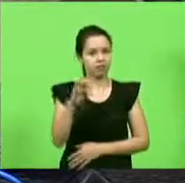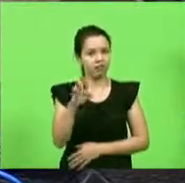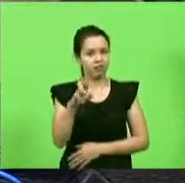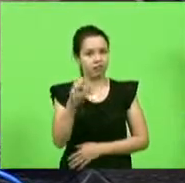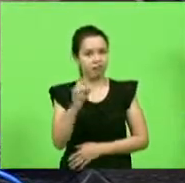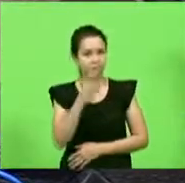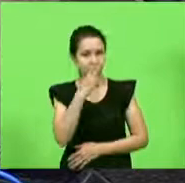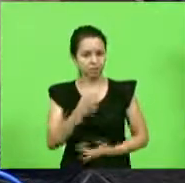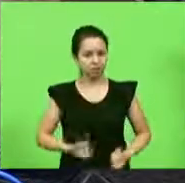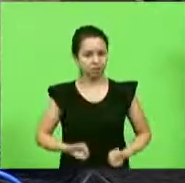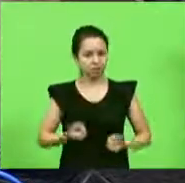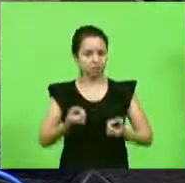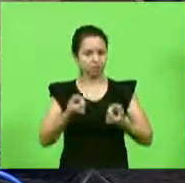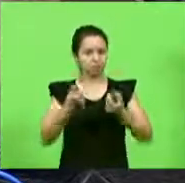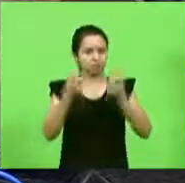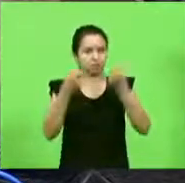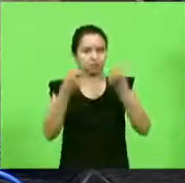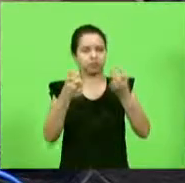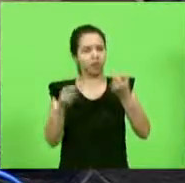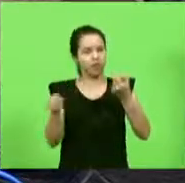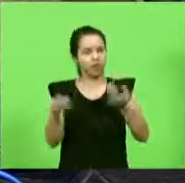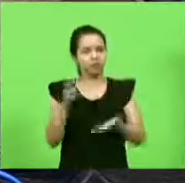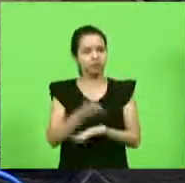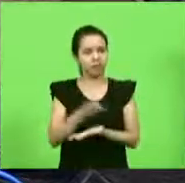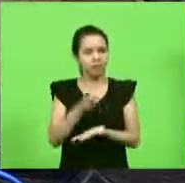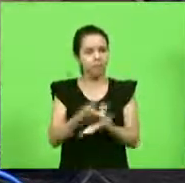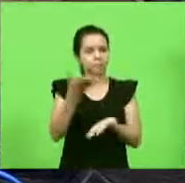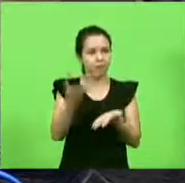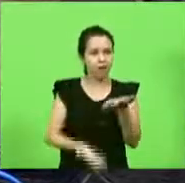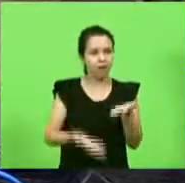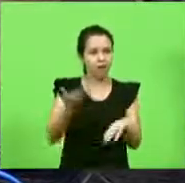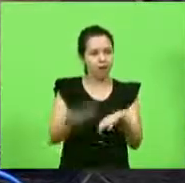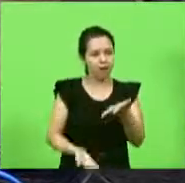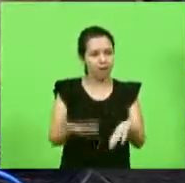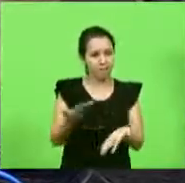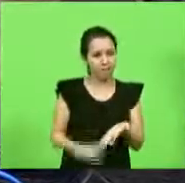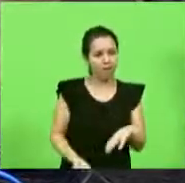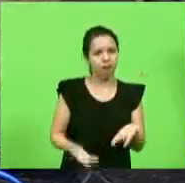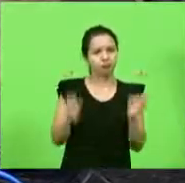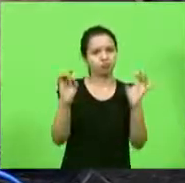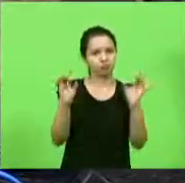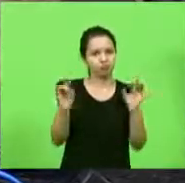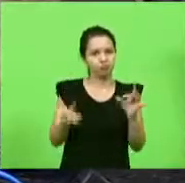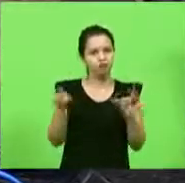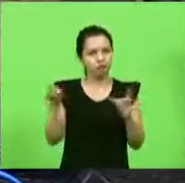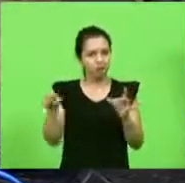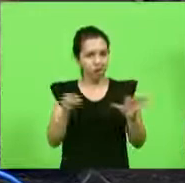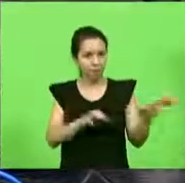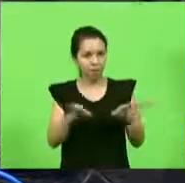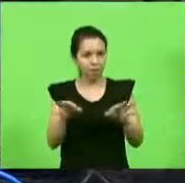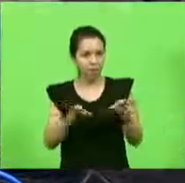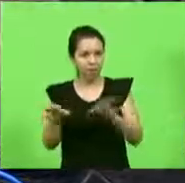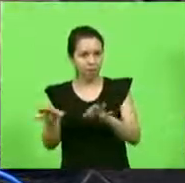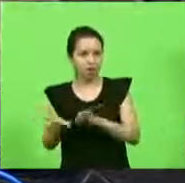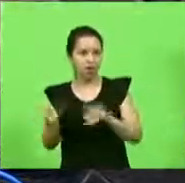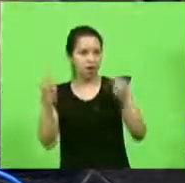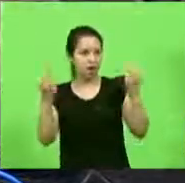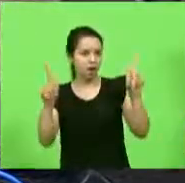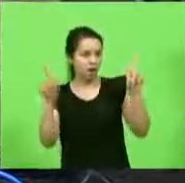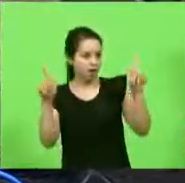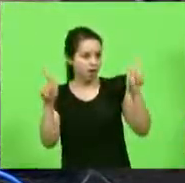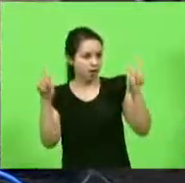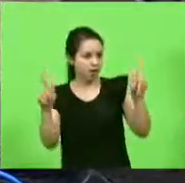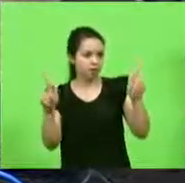cansa de fazer Florianópolis perder oportunidades, deflagrou uma greve no